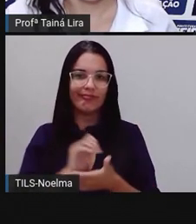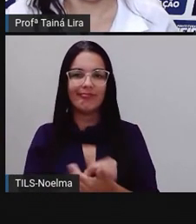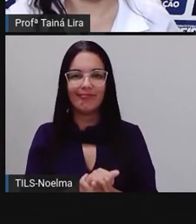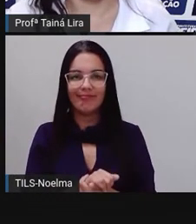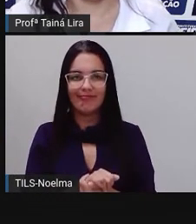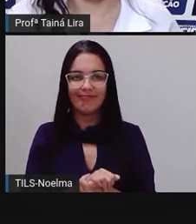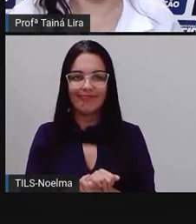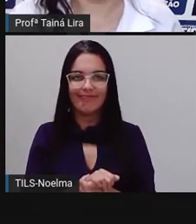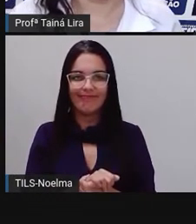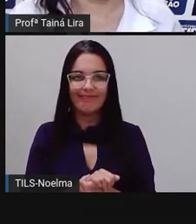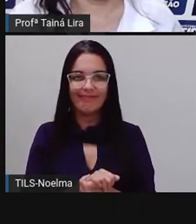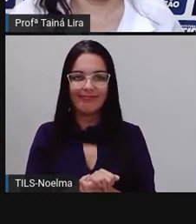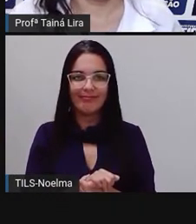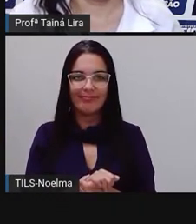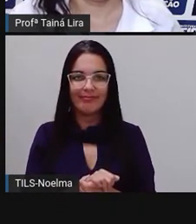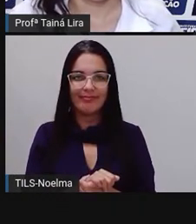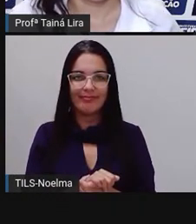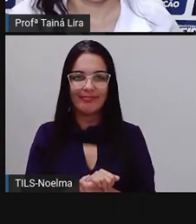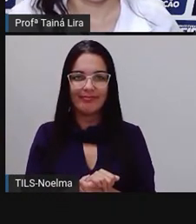Olha lá,